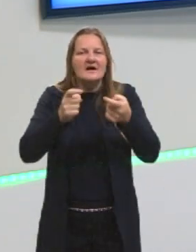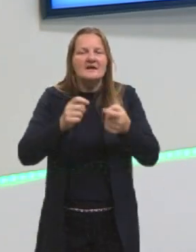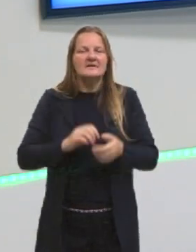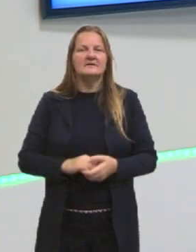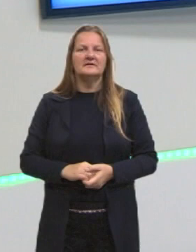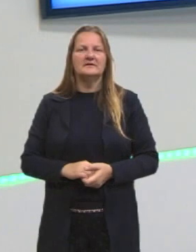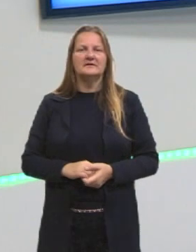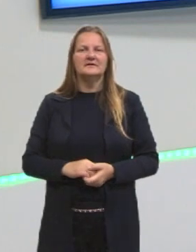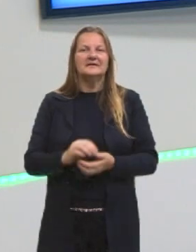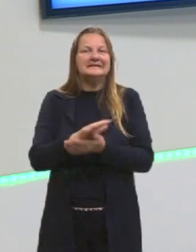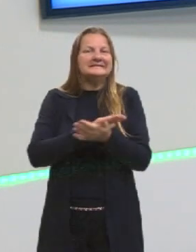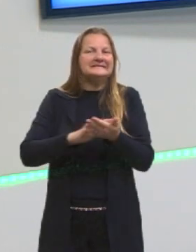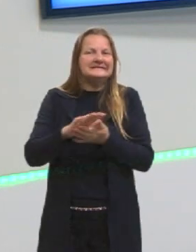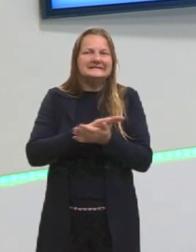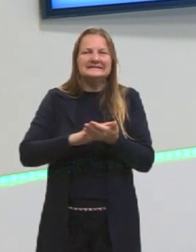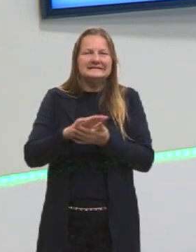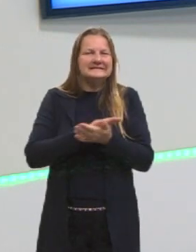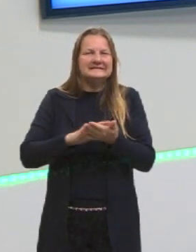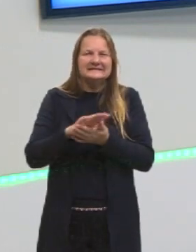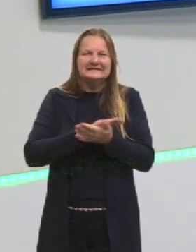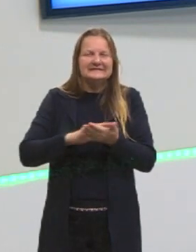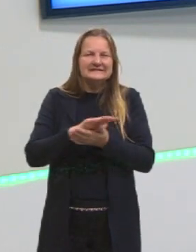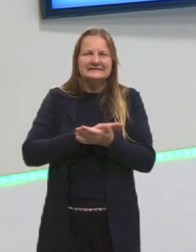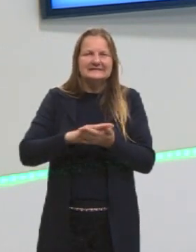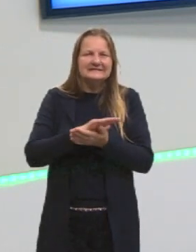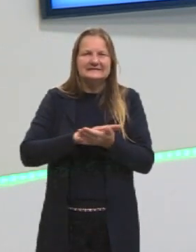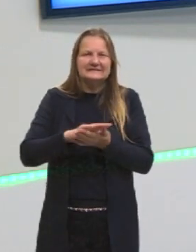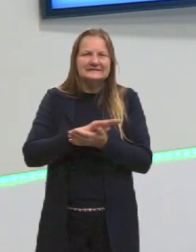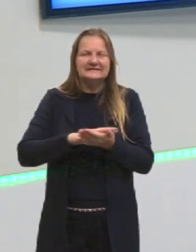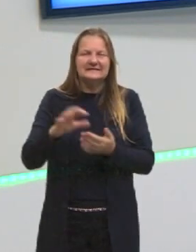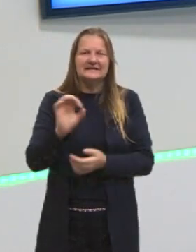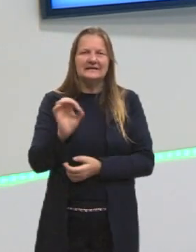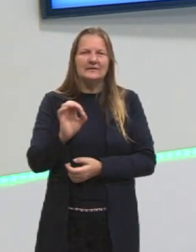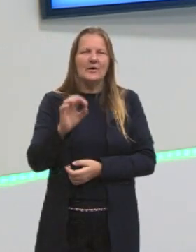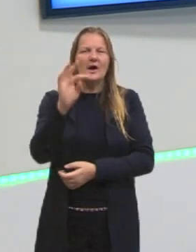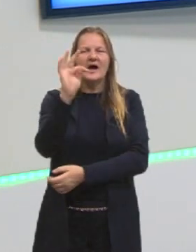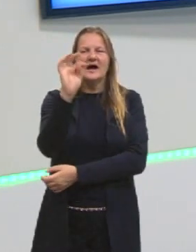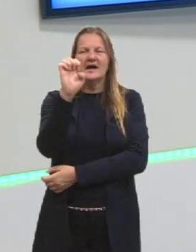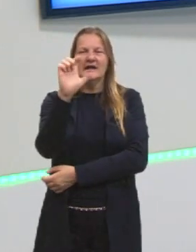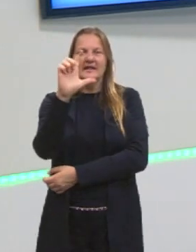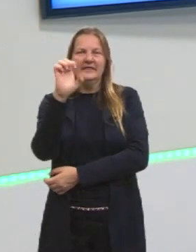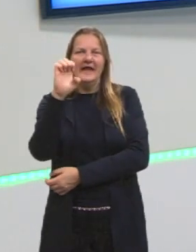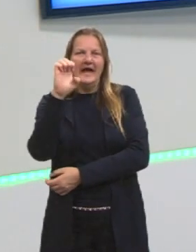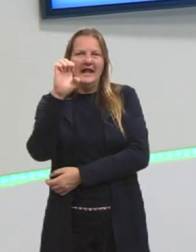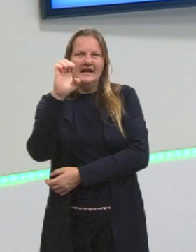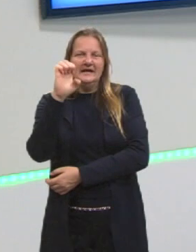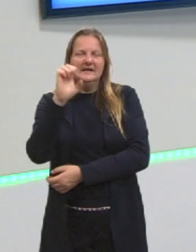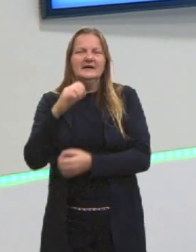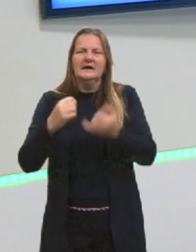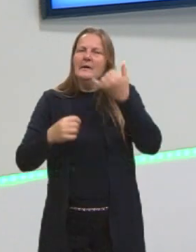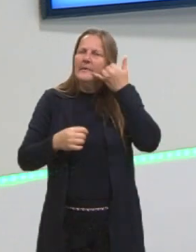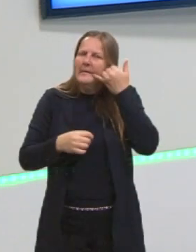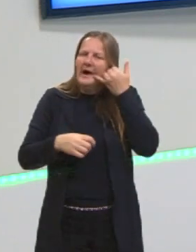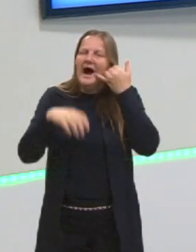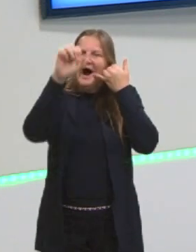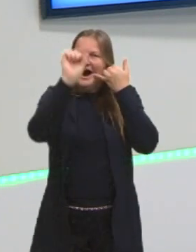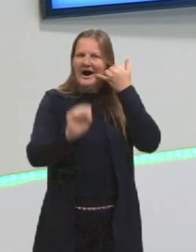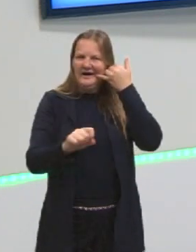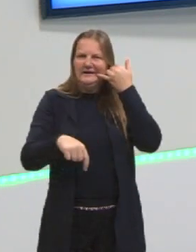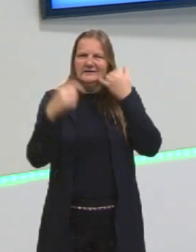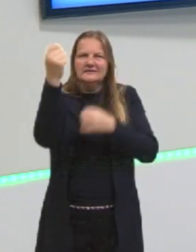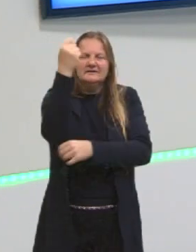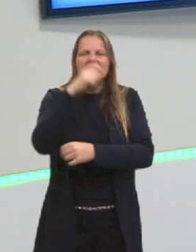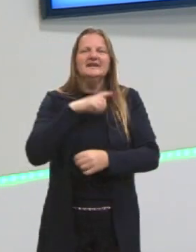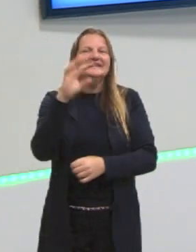ele não é nada de entrega ou de teleentrega, como a gente conhece mais particularmente aqui no sul do país. Para nós é